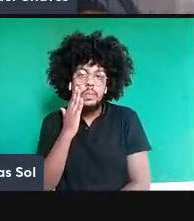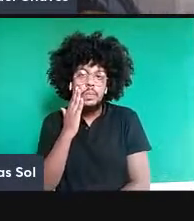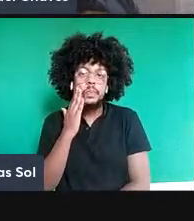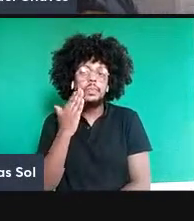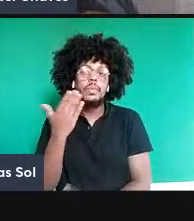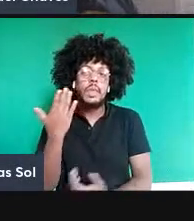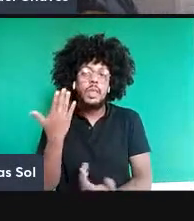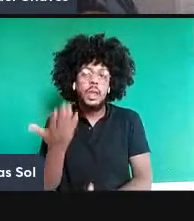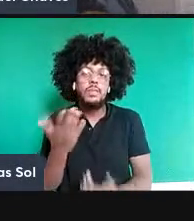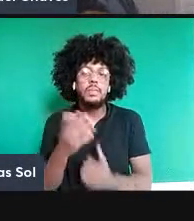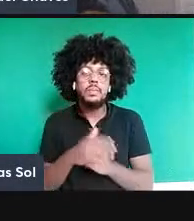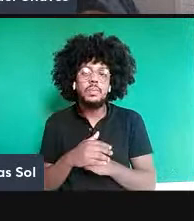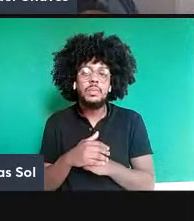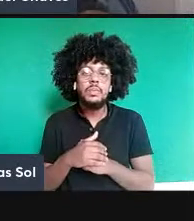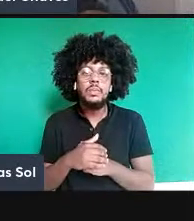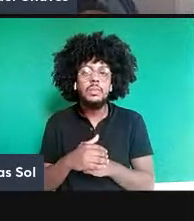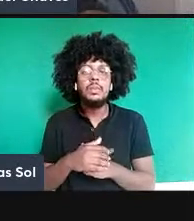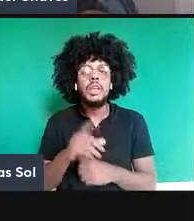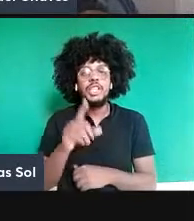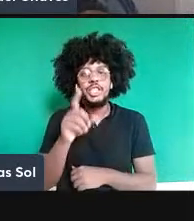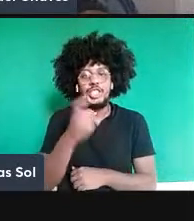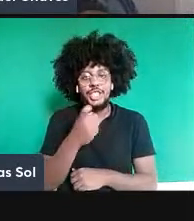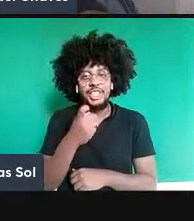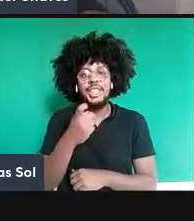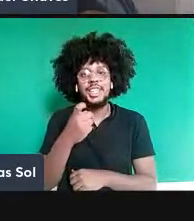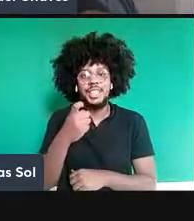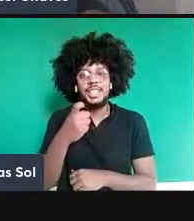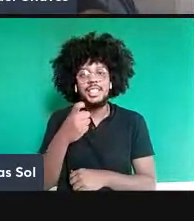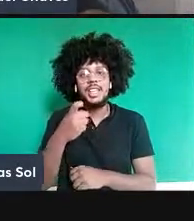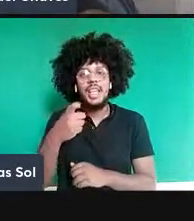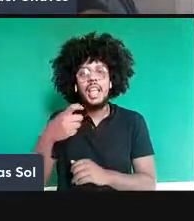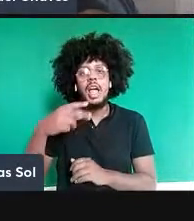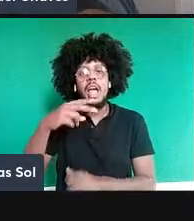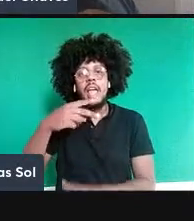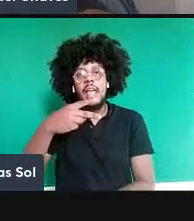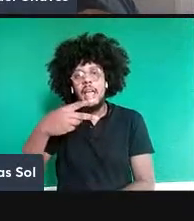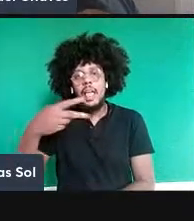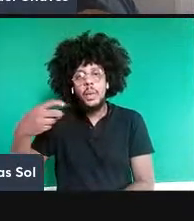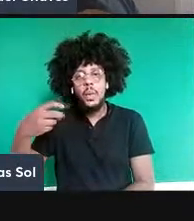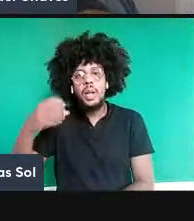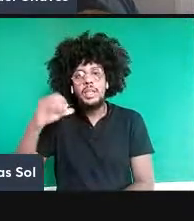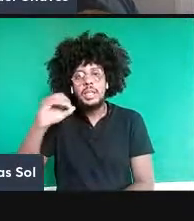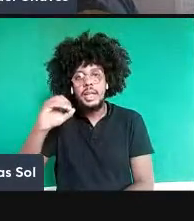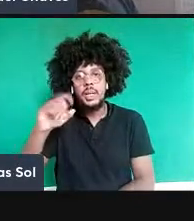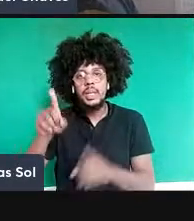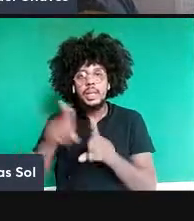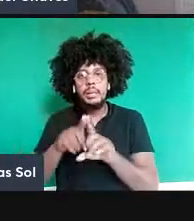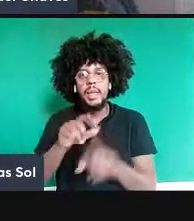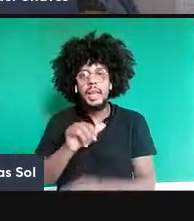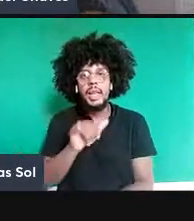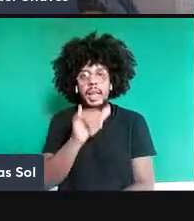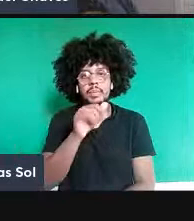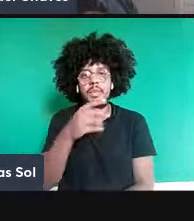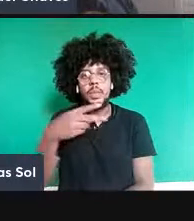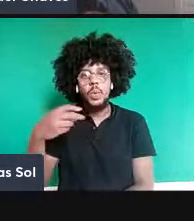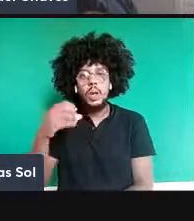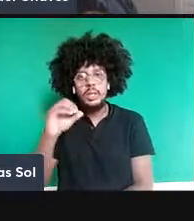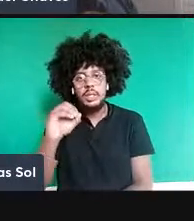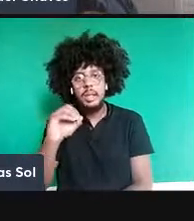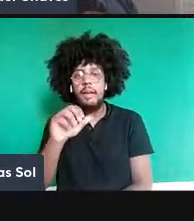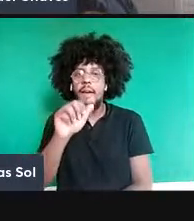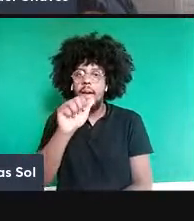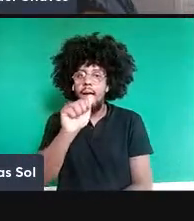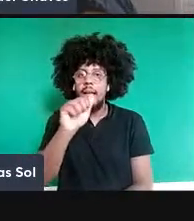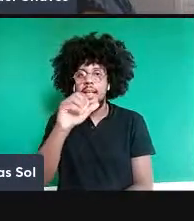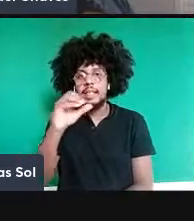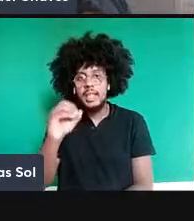observável X igual a 0, e Bob resolveu escolher um certo observável Y igual a 0. Esse aqui, A0, B1, seria a mesma coisa, só que agora